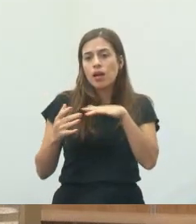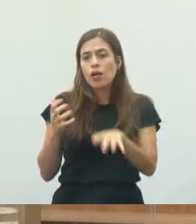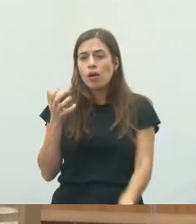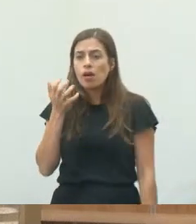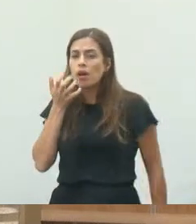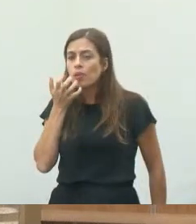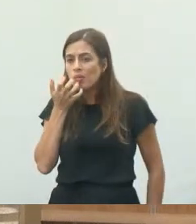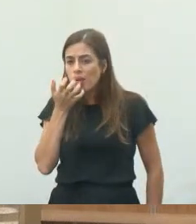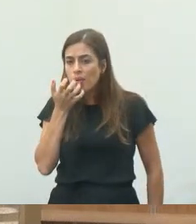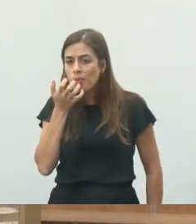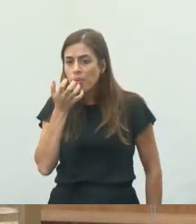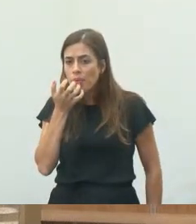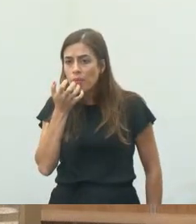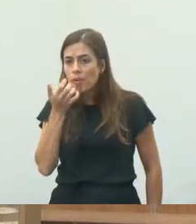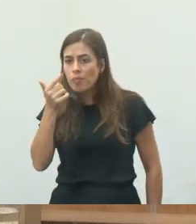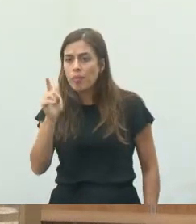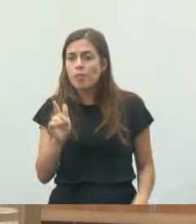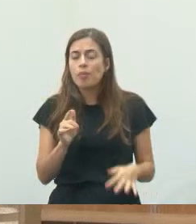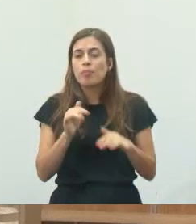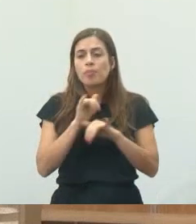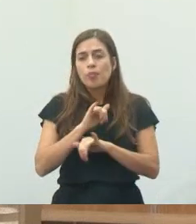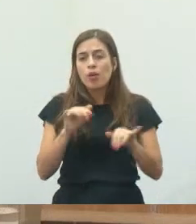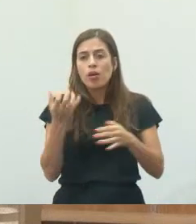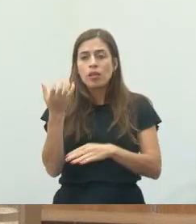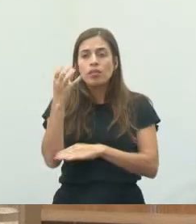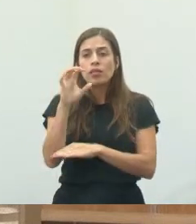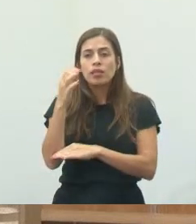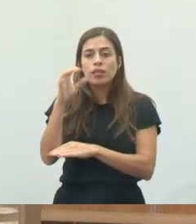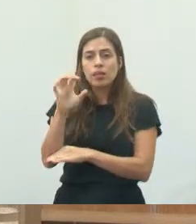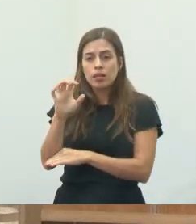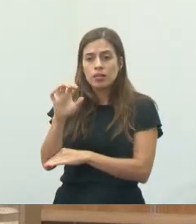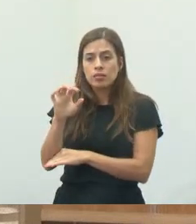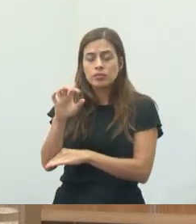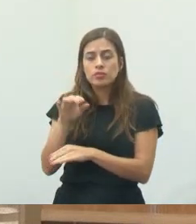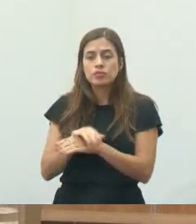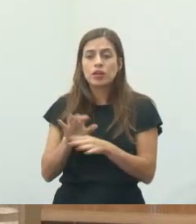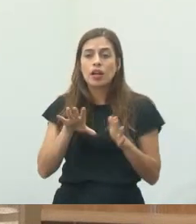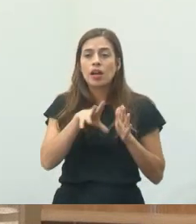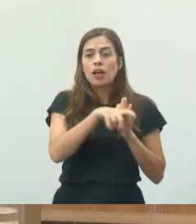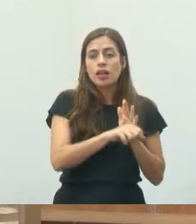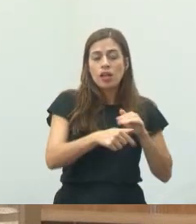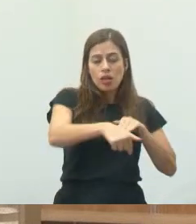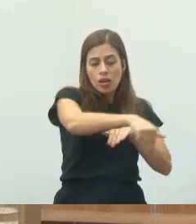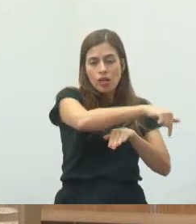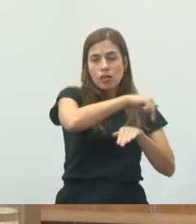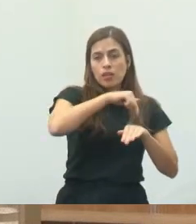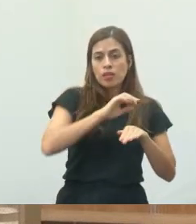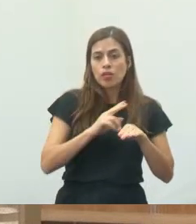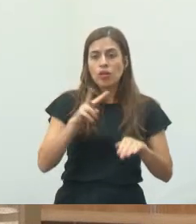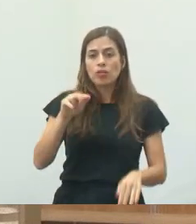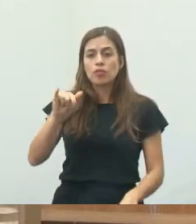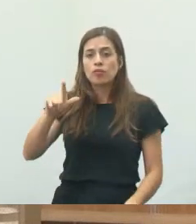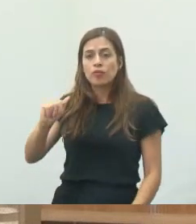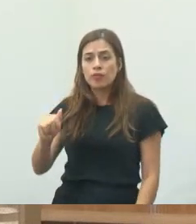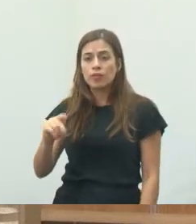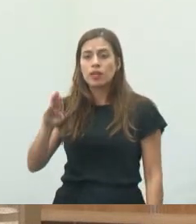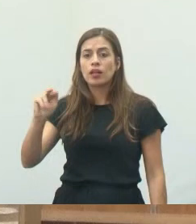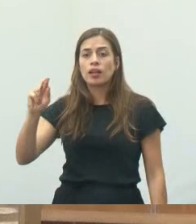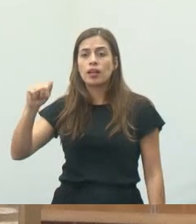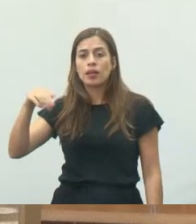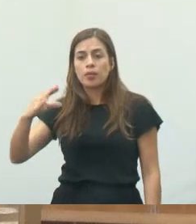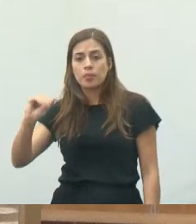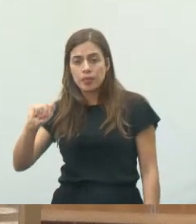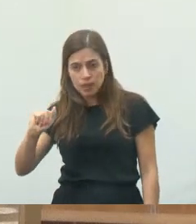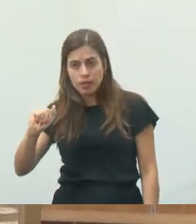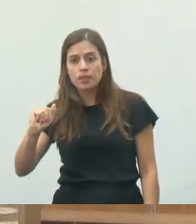e algumas postagens falando de assaltos na rotatória lá do Vila Branca, no final da